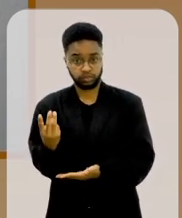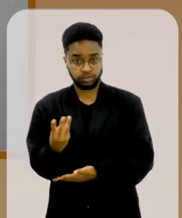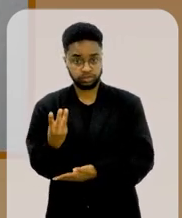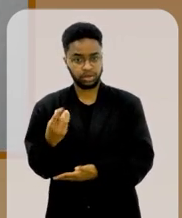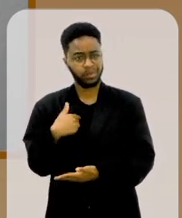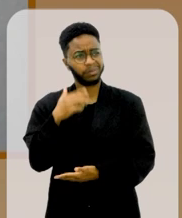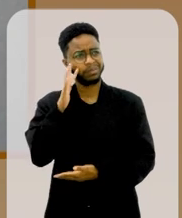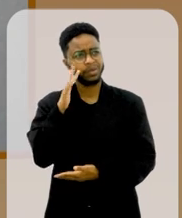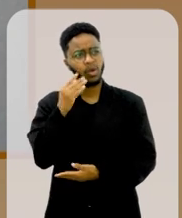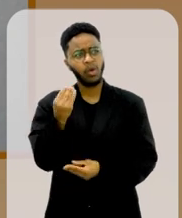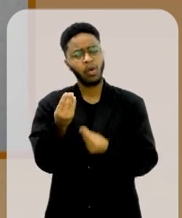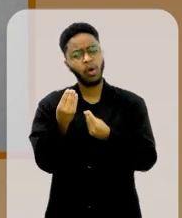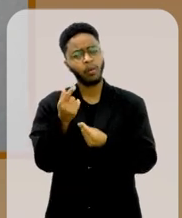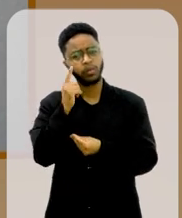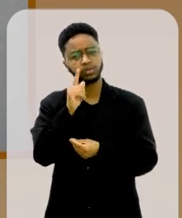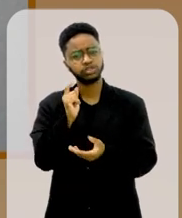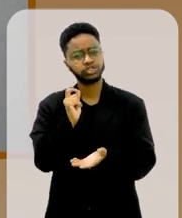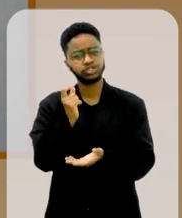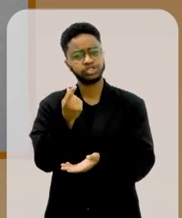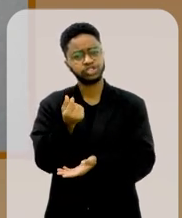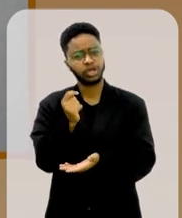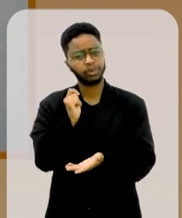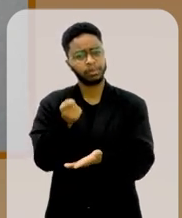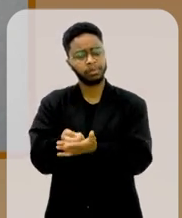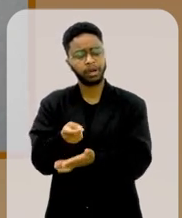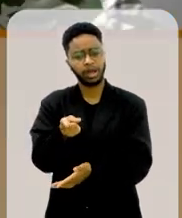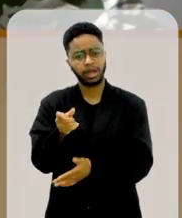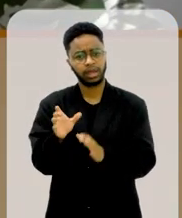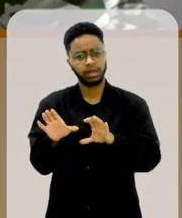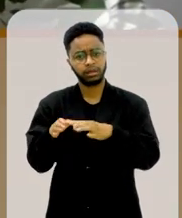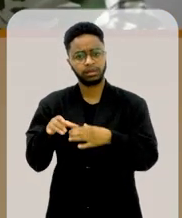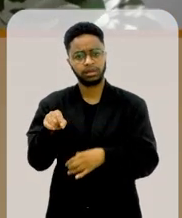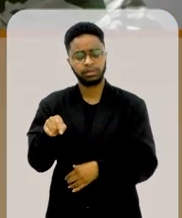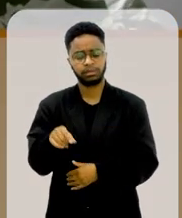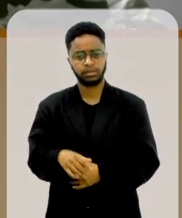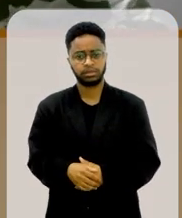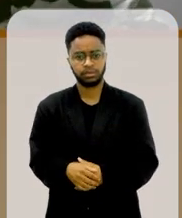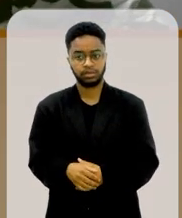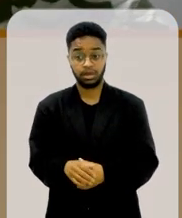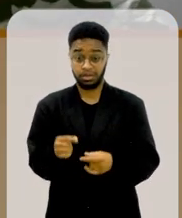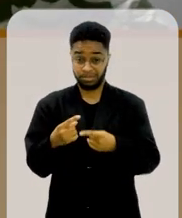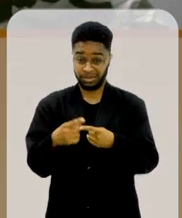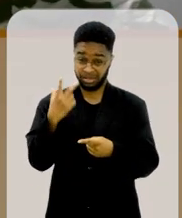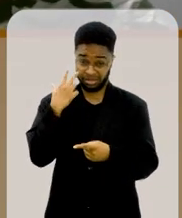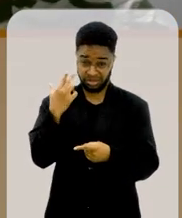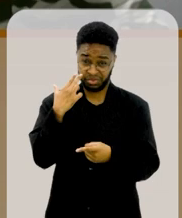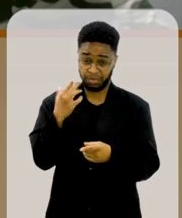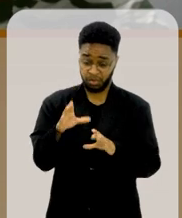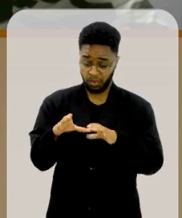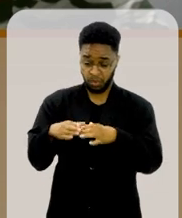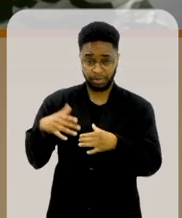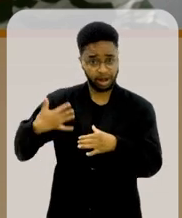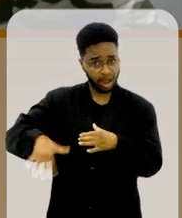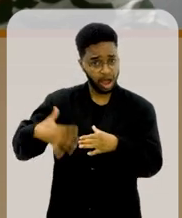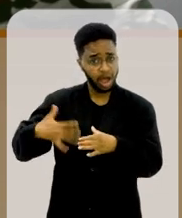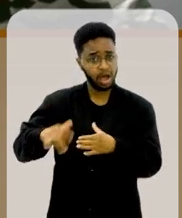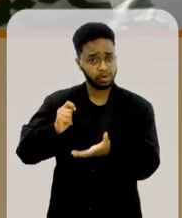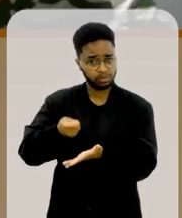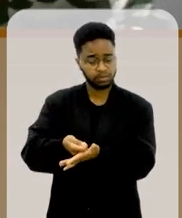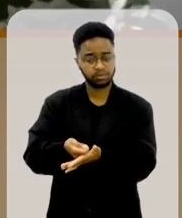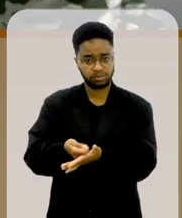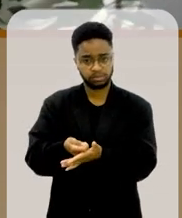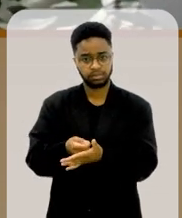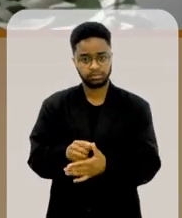assim, onde é que ele tinha dinheiro para conseguir contratar essa equipe? Geralmente, essas equipes custam muito caro, né?